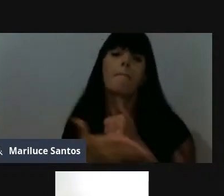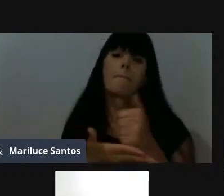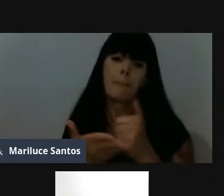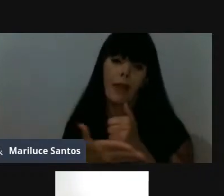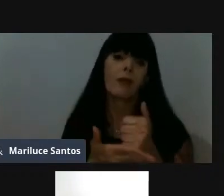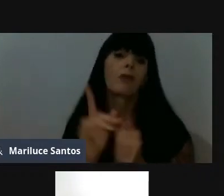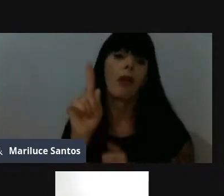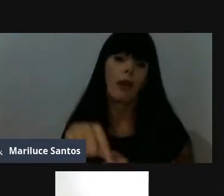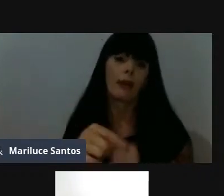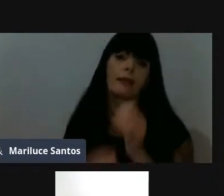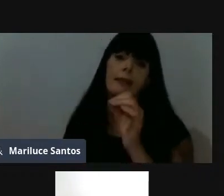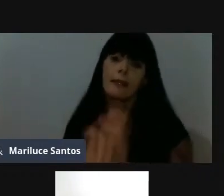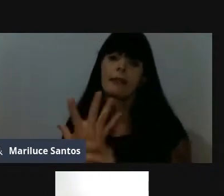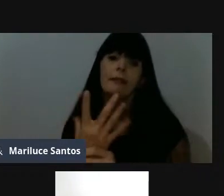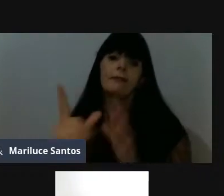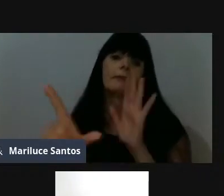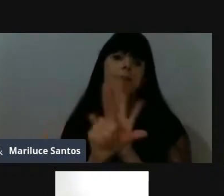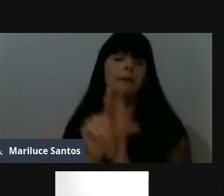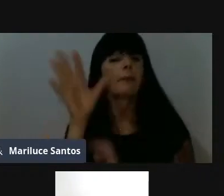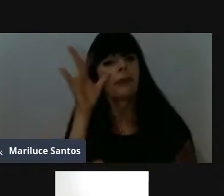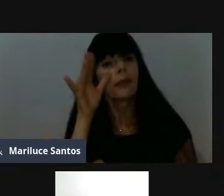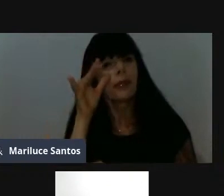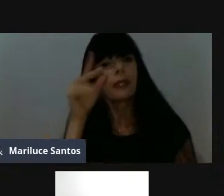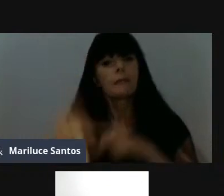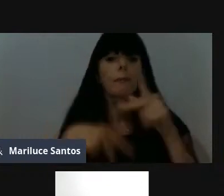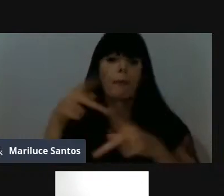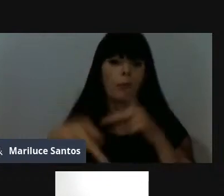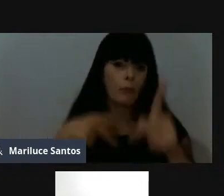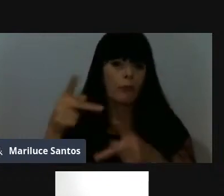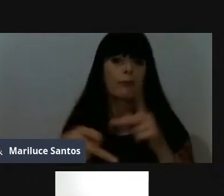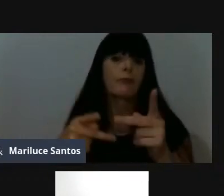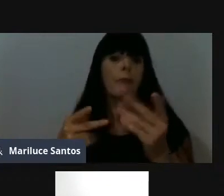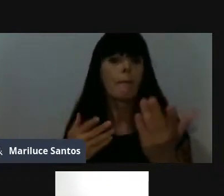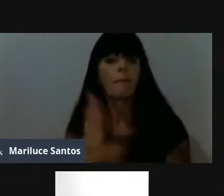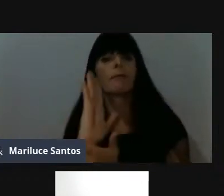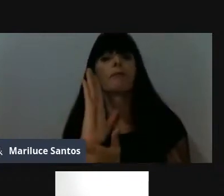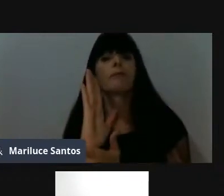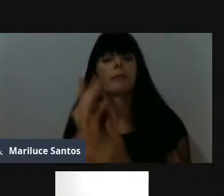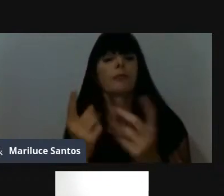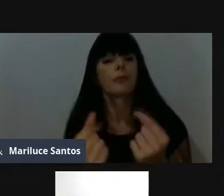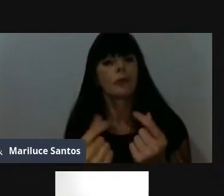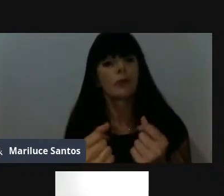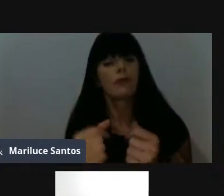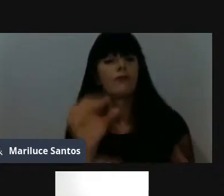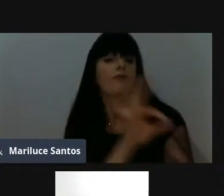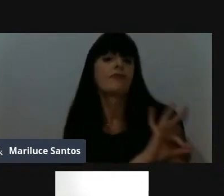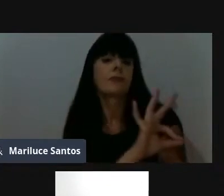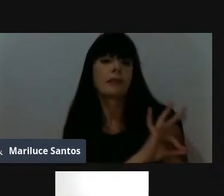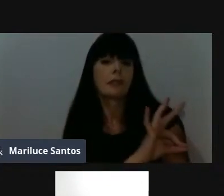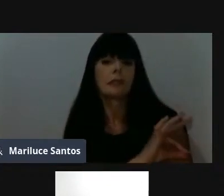isso, né, criar lei que vai de interesse da população, né, aprovar o orçamento, fiscalizar o executivo.